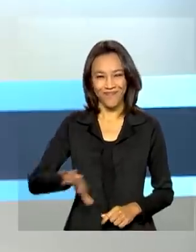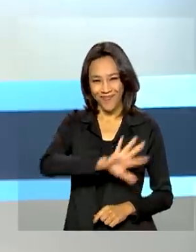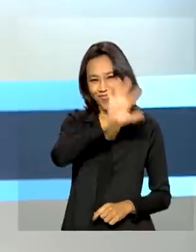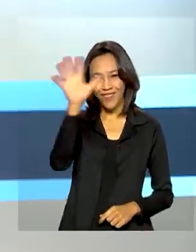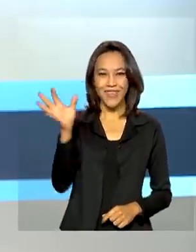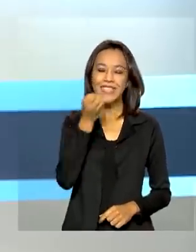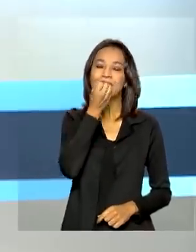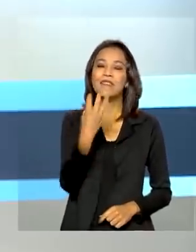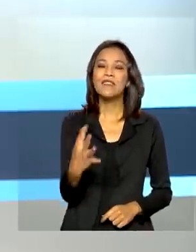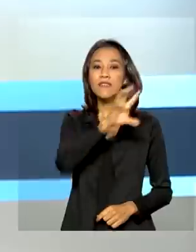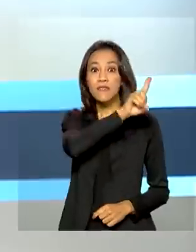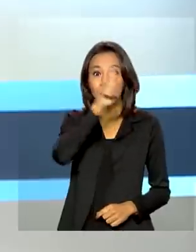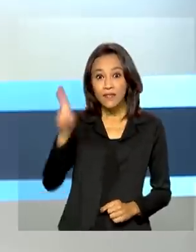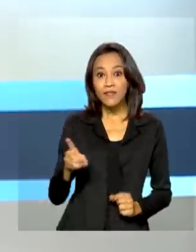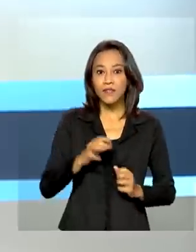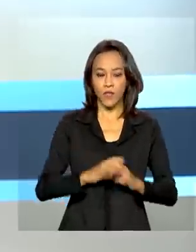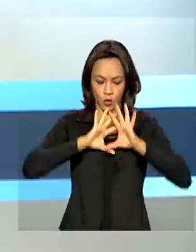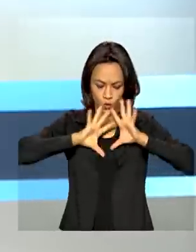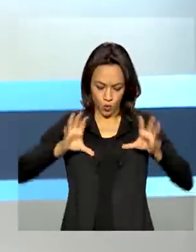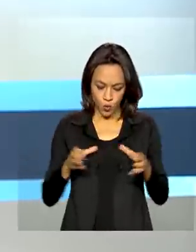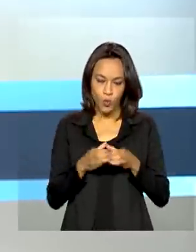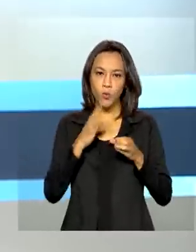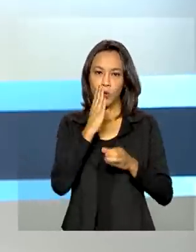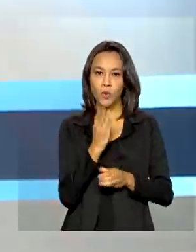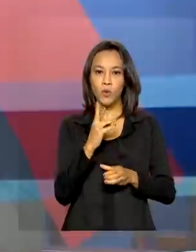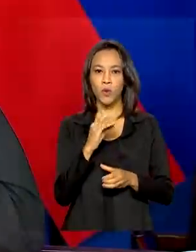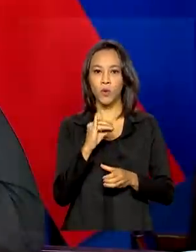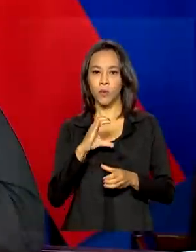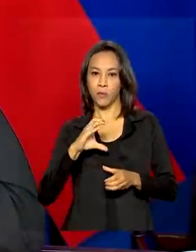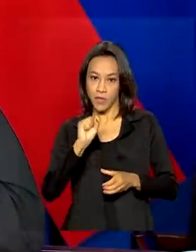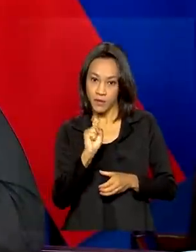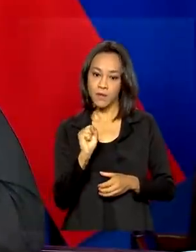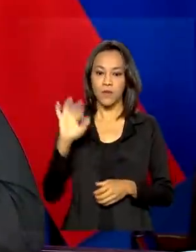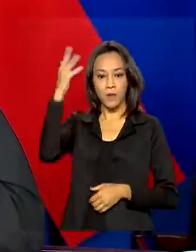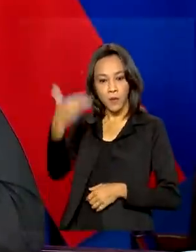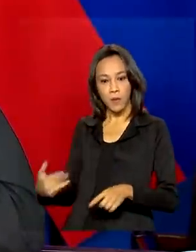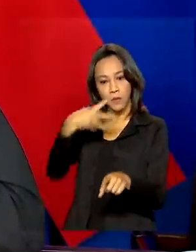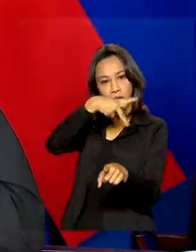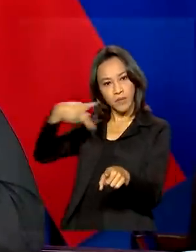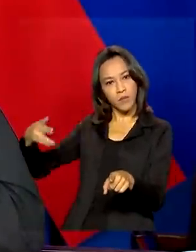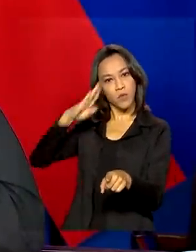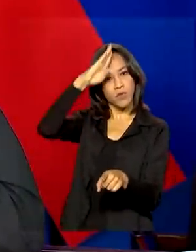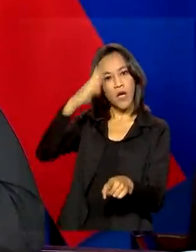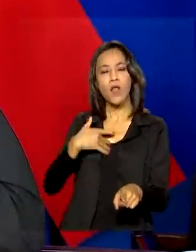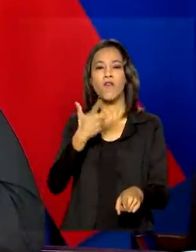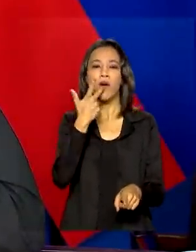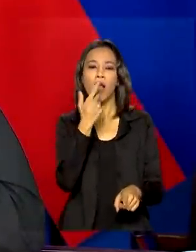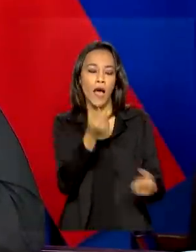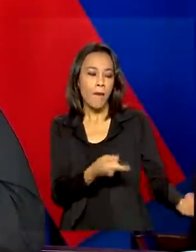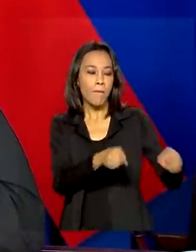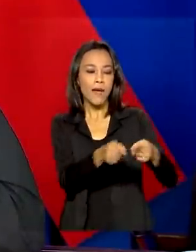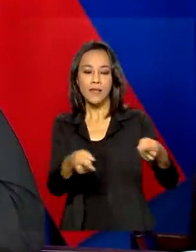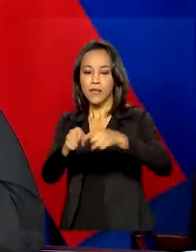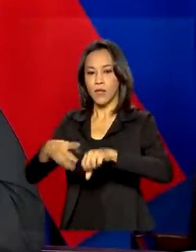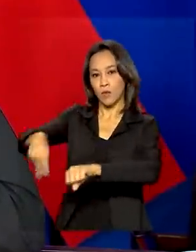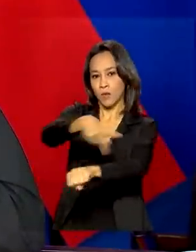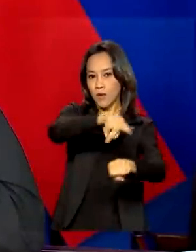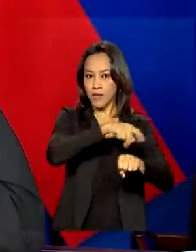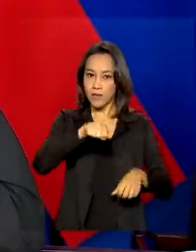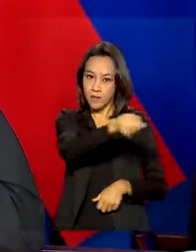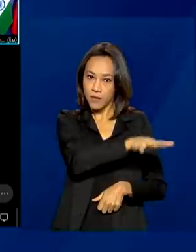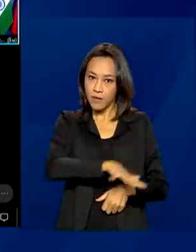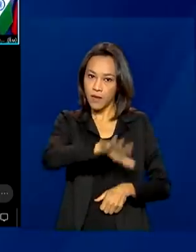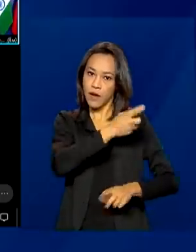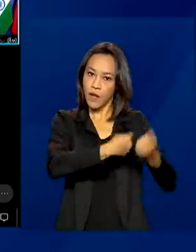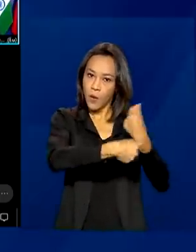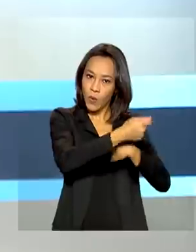Olá, bom dia. Cúpula do BRICS. Presidente Jair Bolsonaro ressalta a parceria dos países na área econômica e